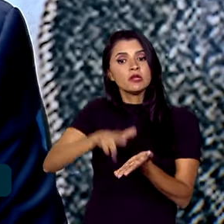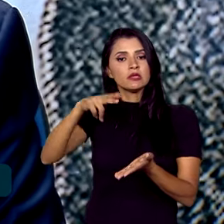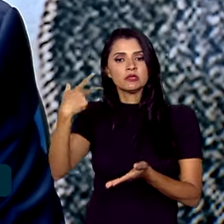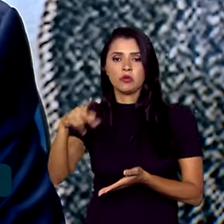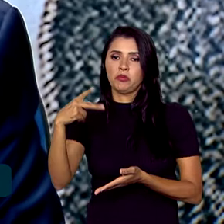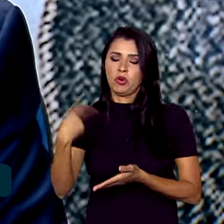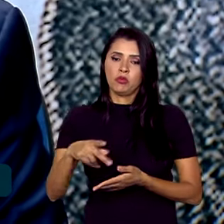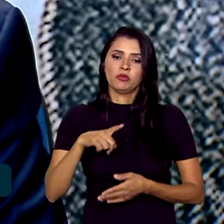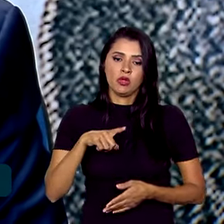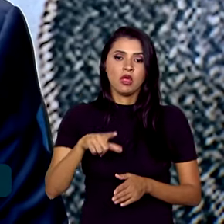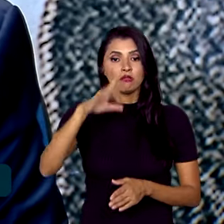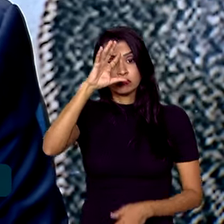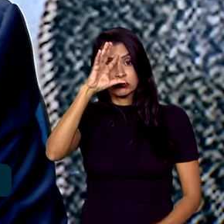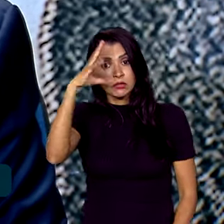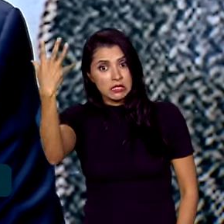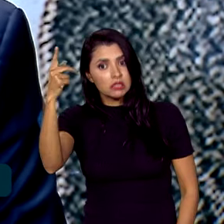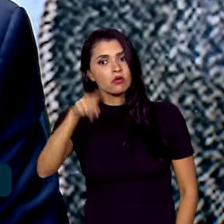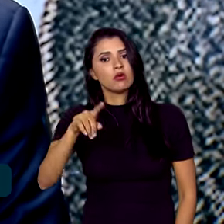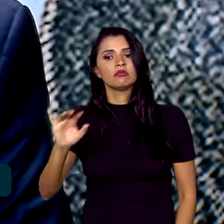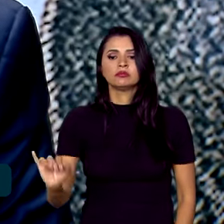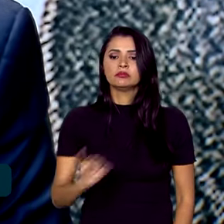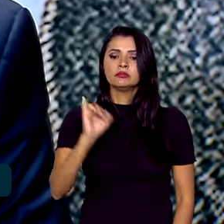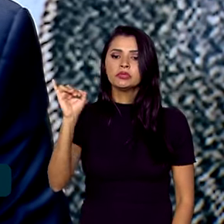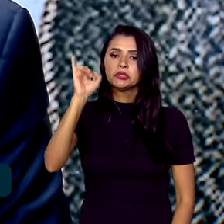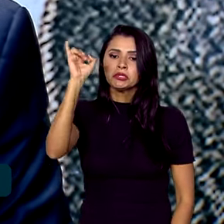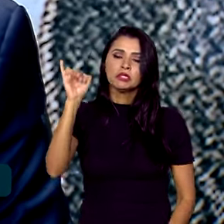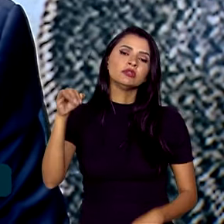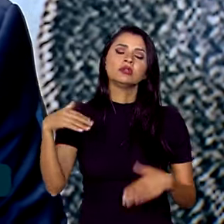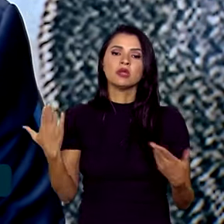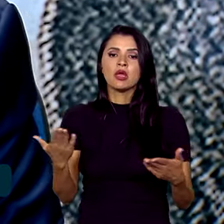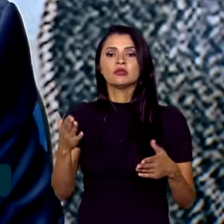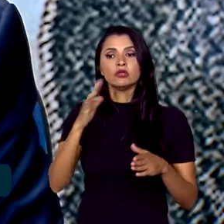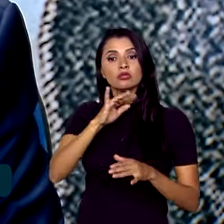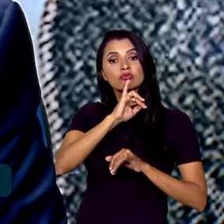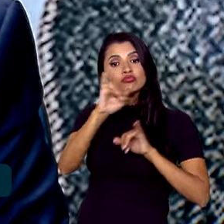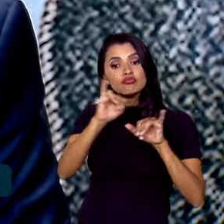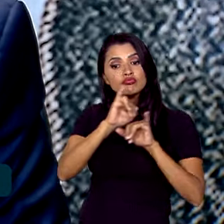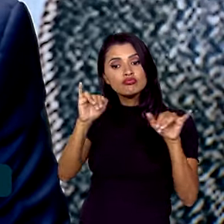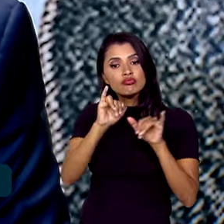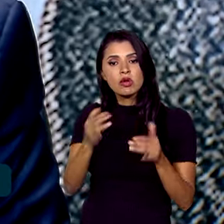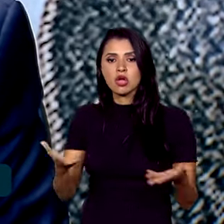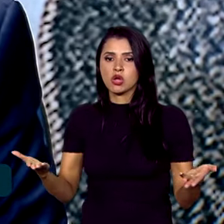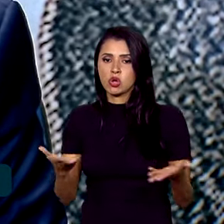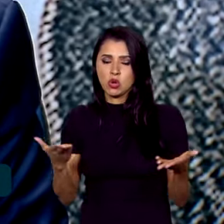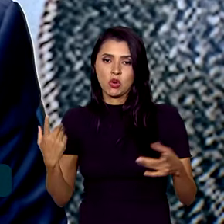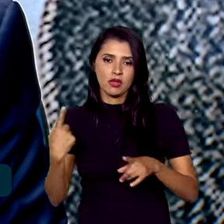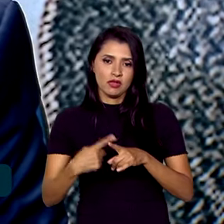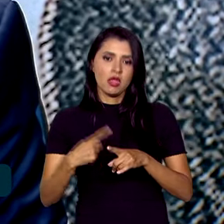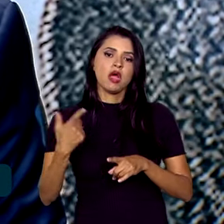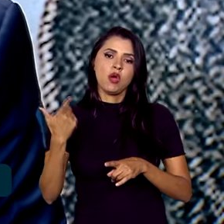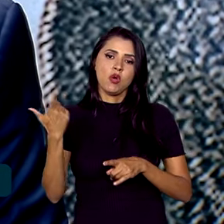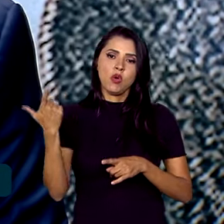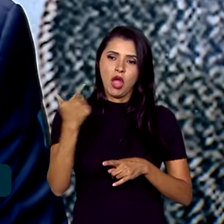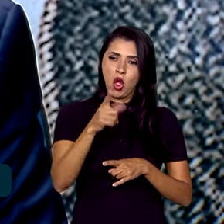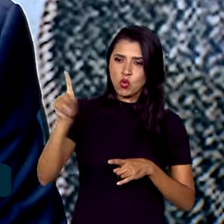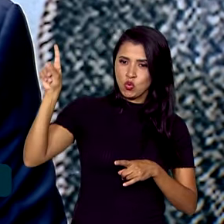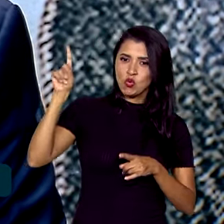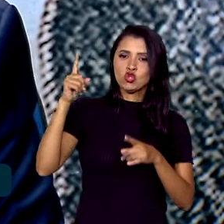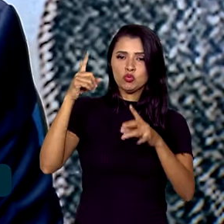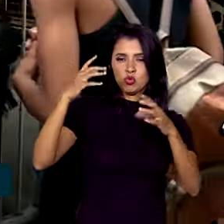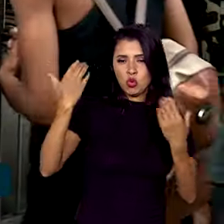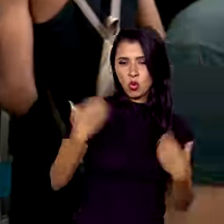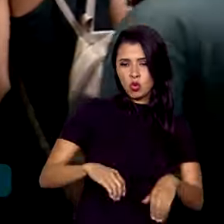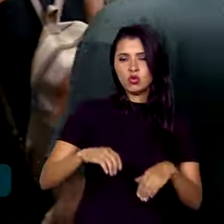próximos Enem. Então é uma decisão importante que nós estamos anunciando, até porque, repito, a última seleção foi feita em